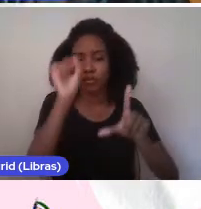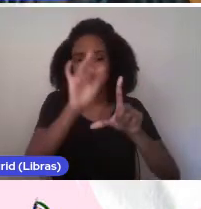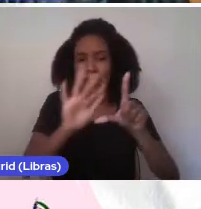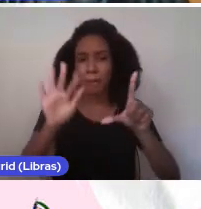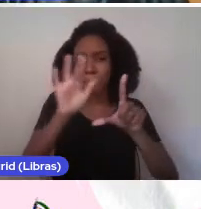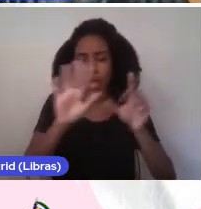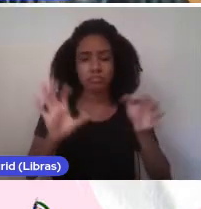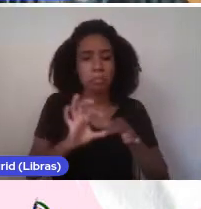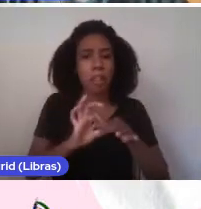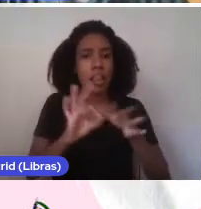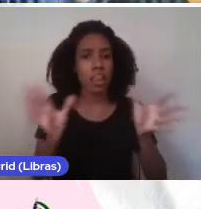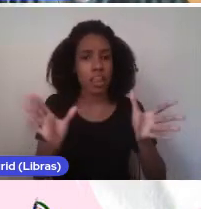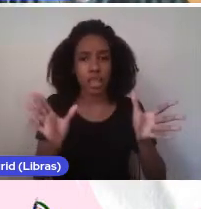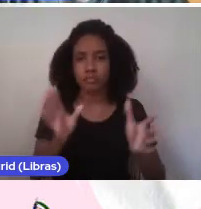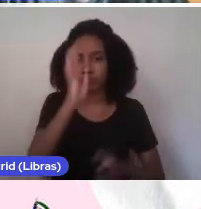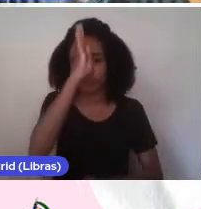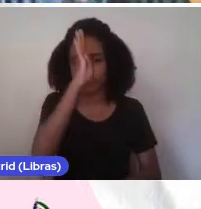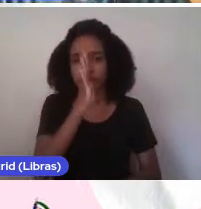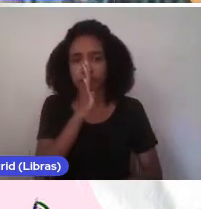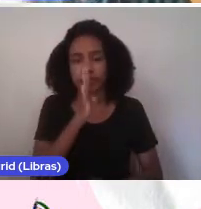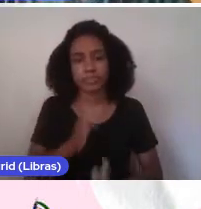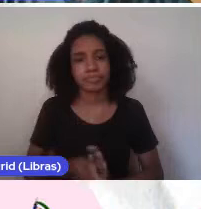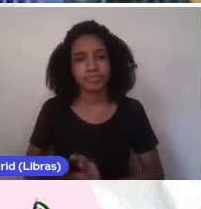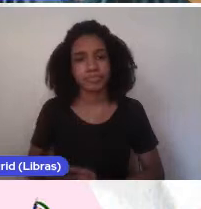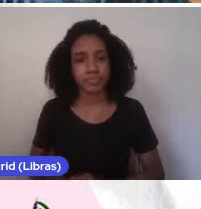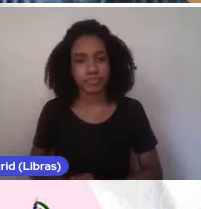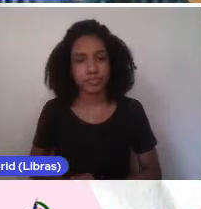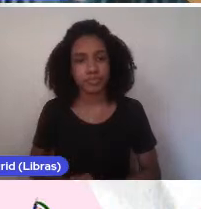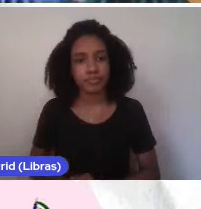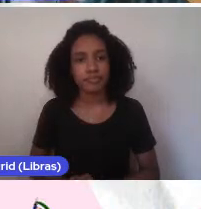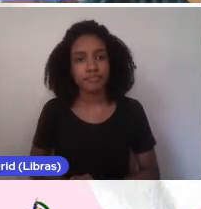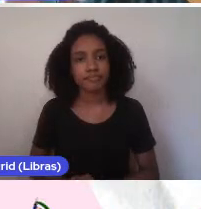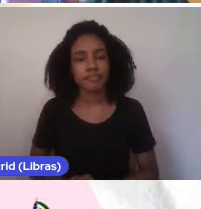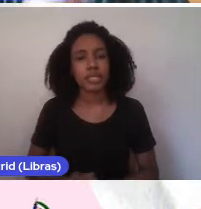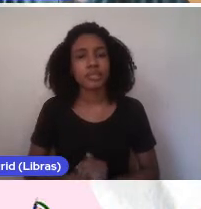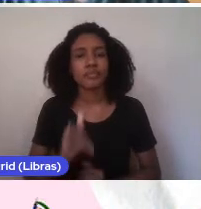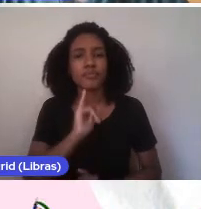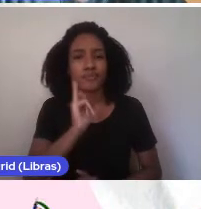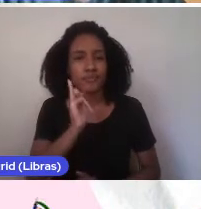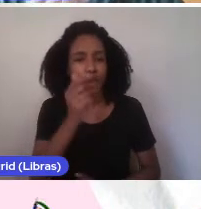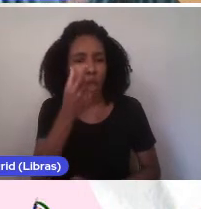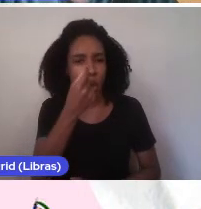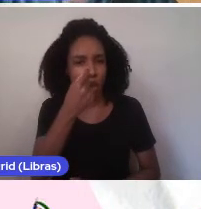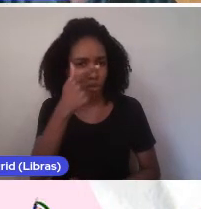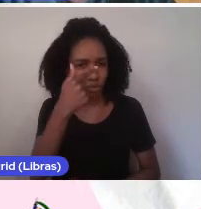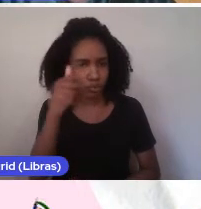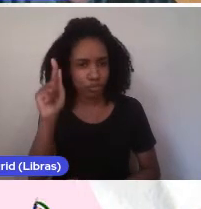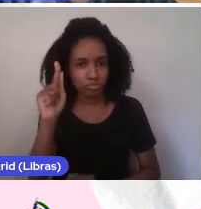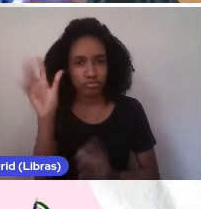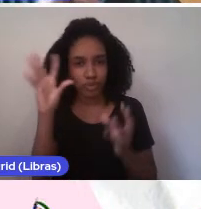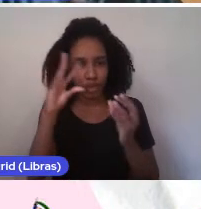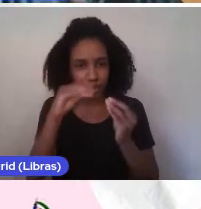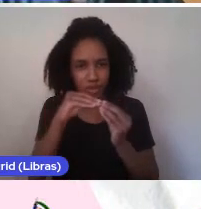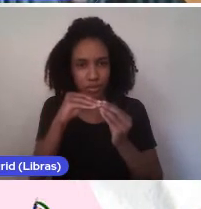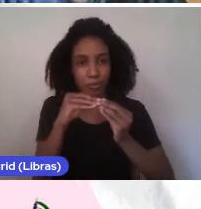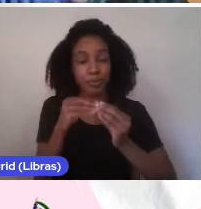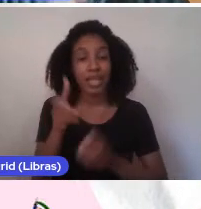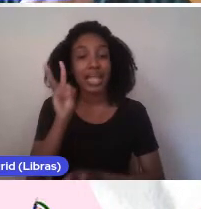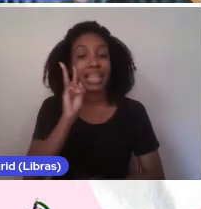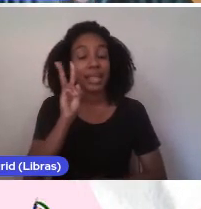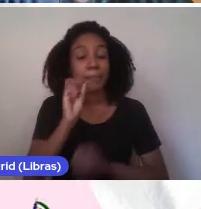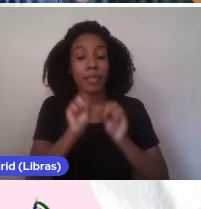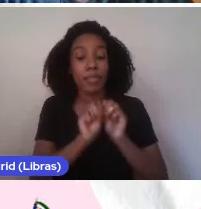ou de licença aberta. Gostaria de dar mais uma palavrinha sobre o resumo. Devemos lembrar que o portal do